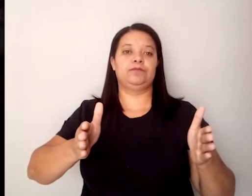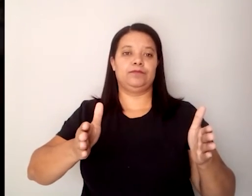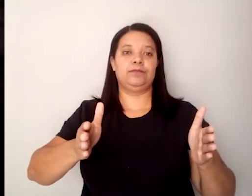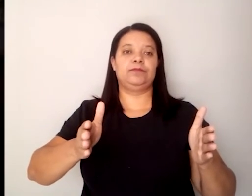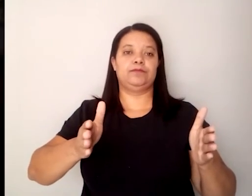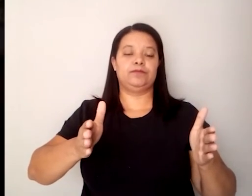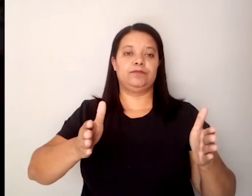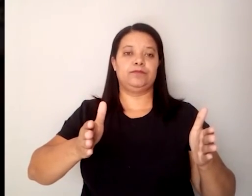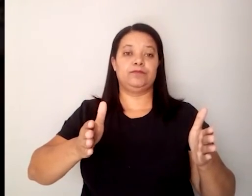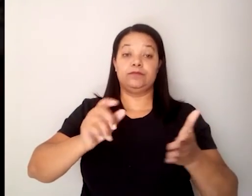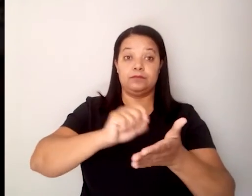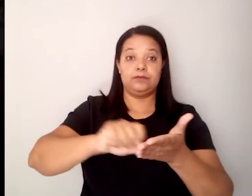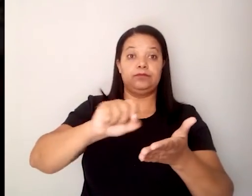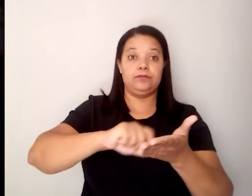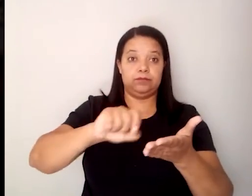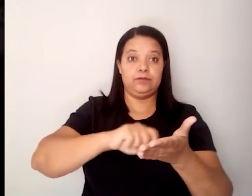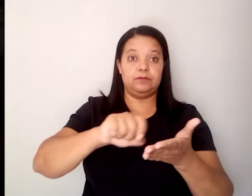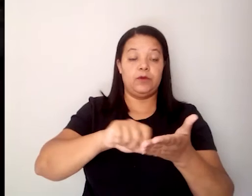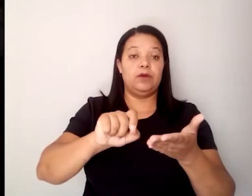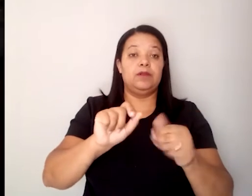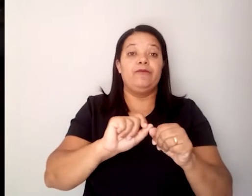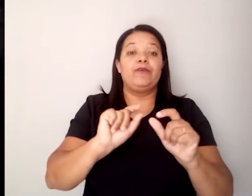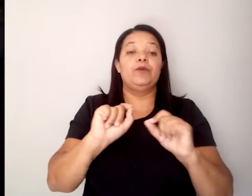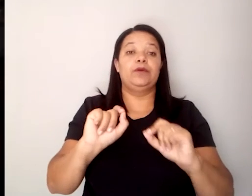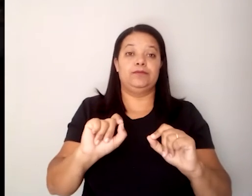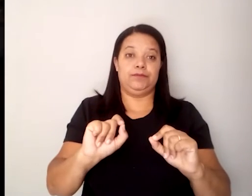E que os escritores o que podem fazer?